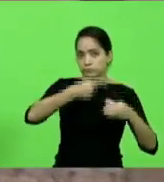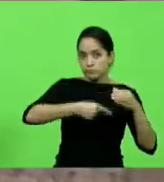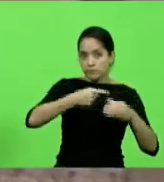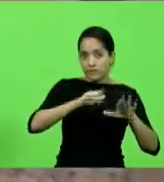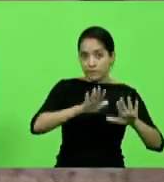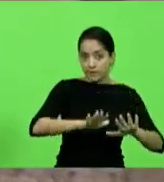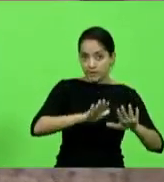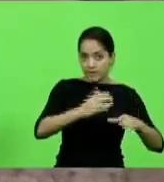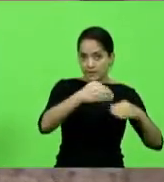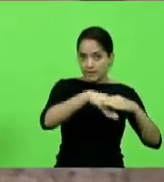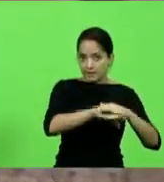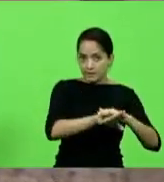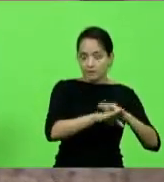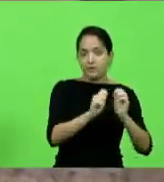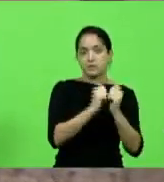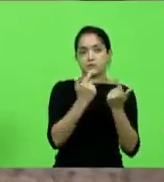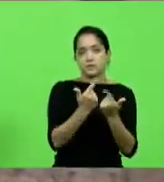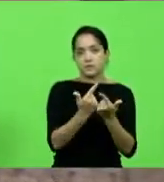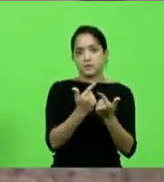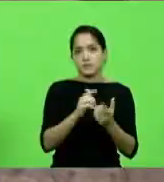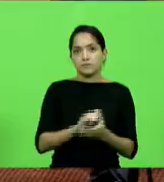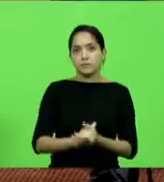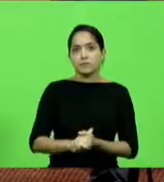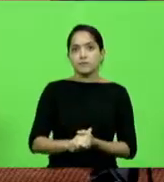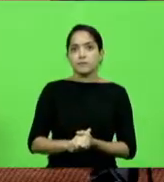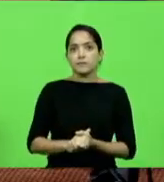na Assembleia Legislativa. Então, nós podemos...